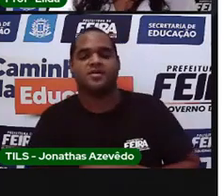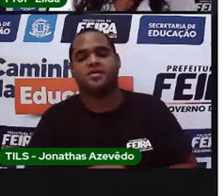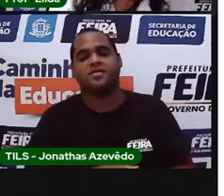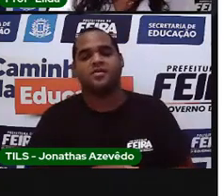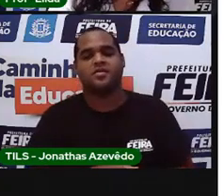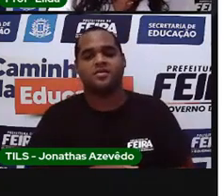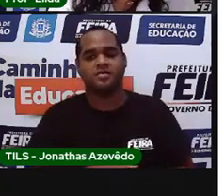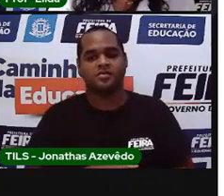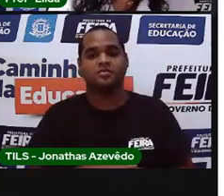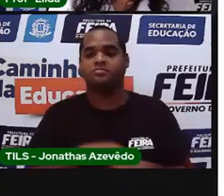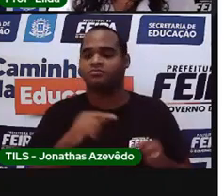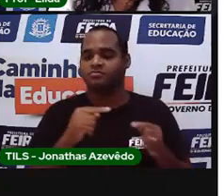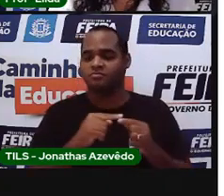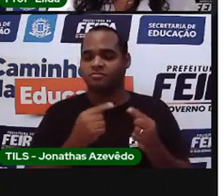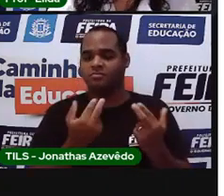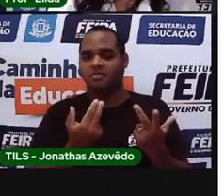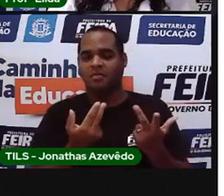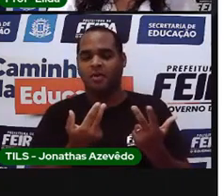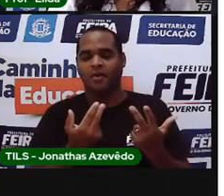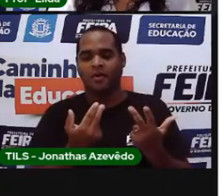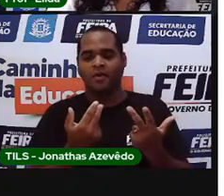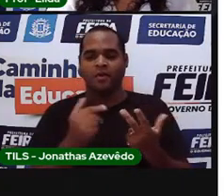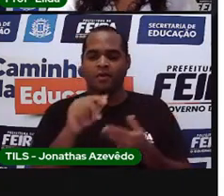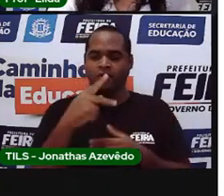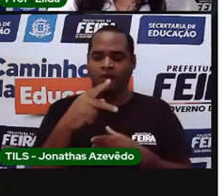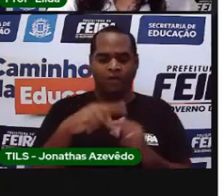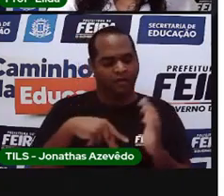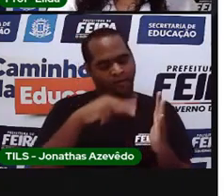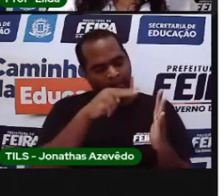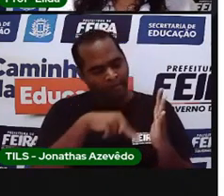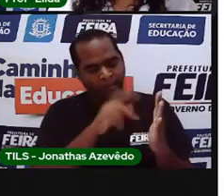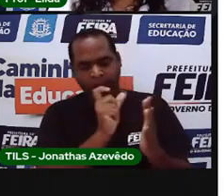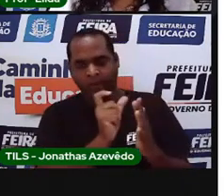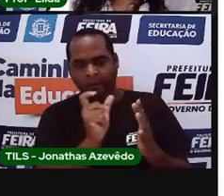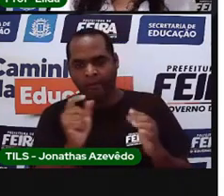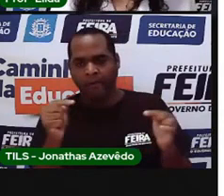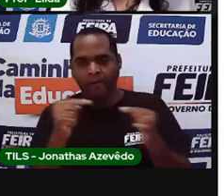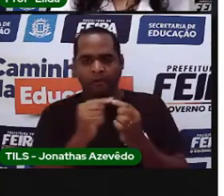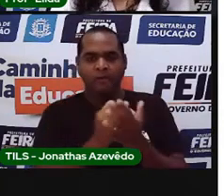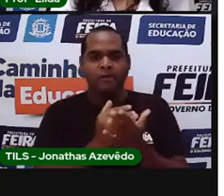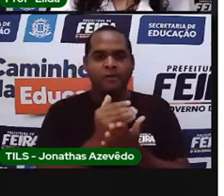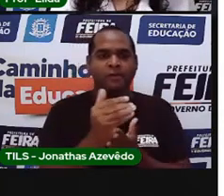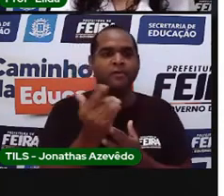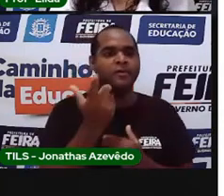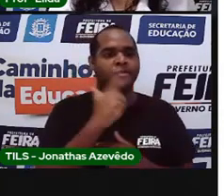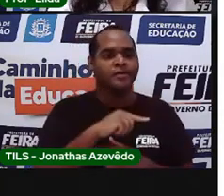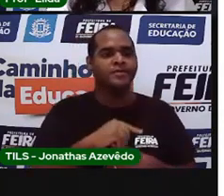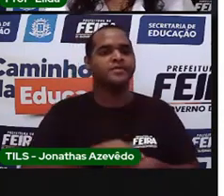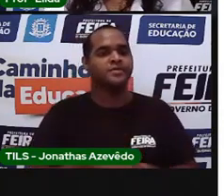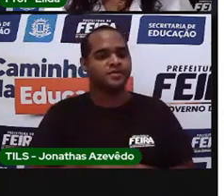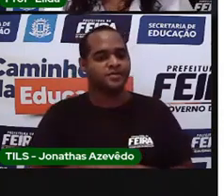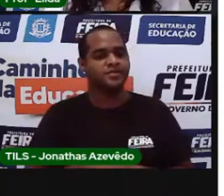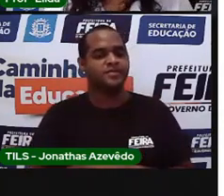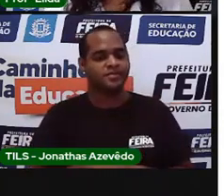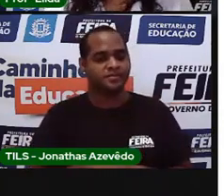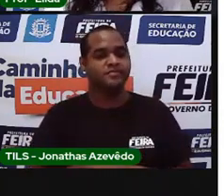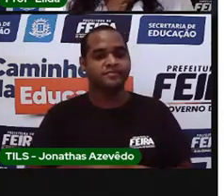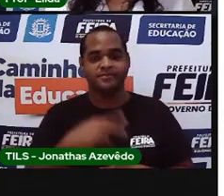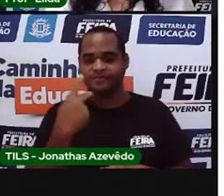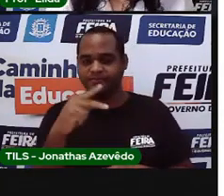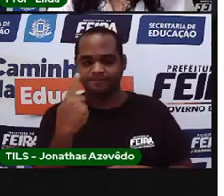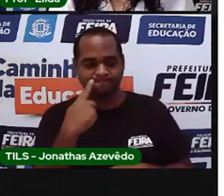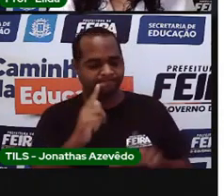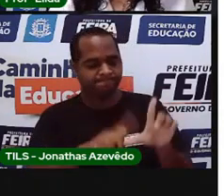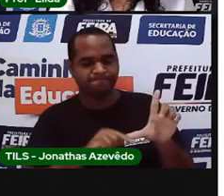do mesmo jeito que você lê uma palavrinha, você consegue escrever esses nomes. São as mesmas